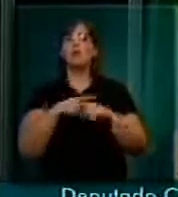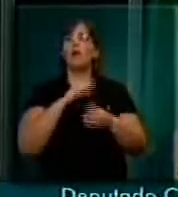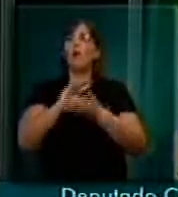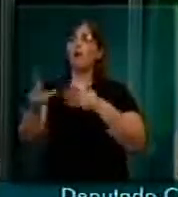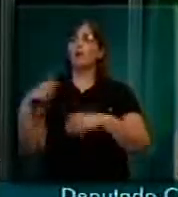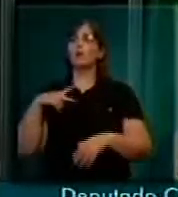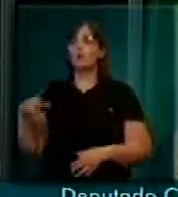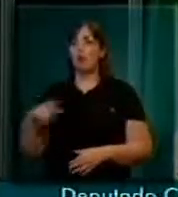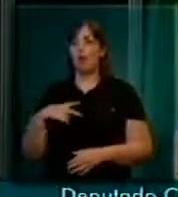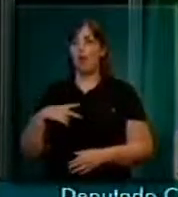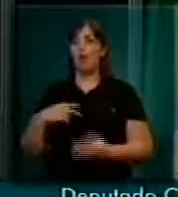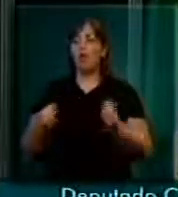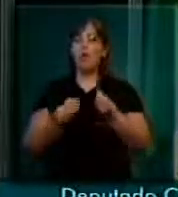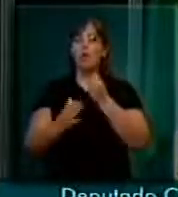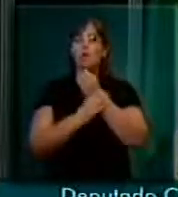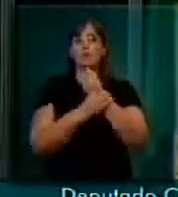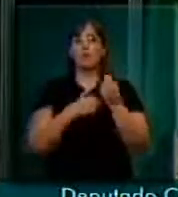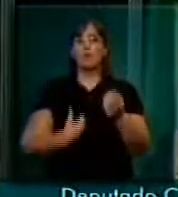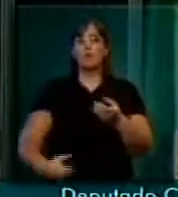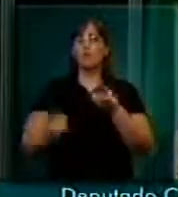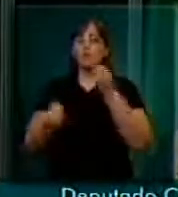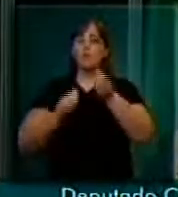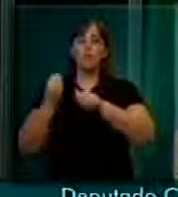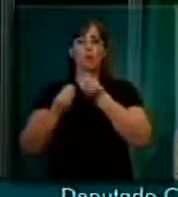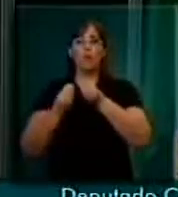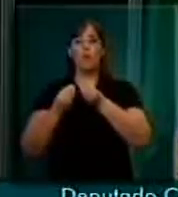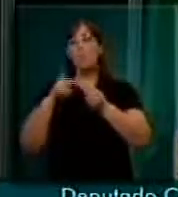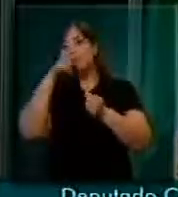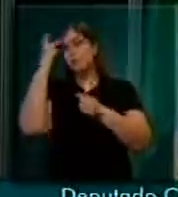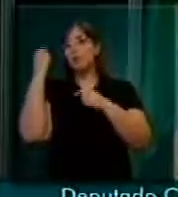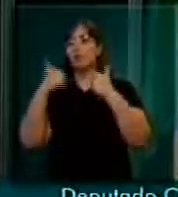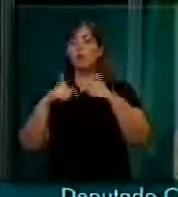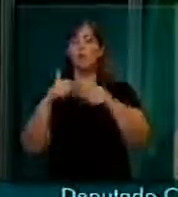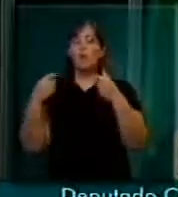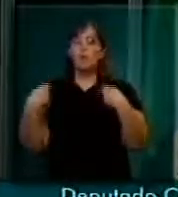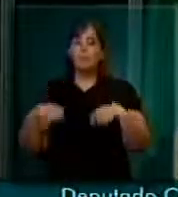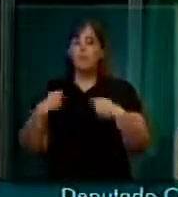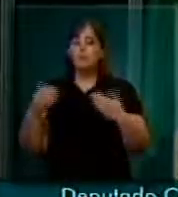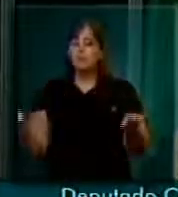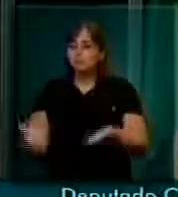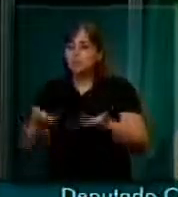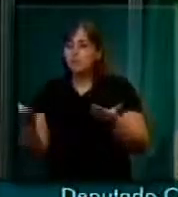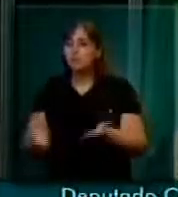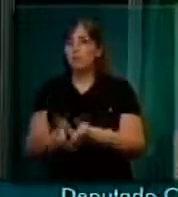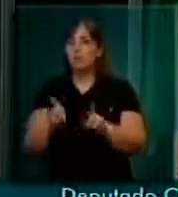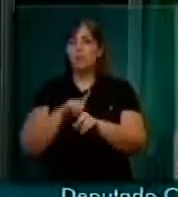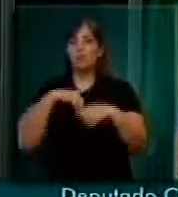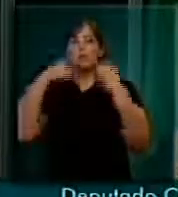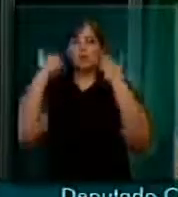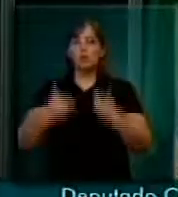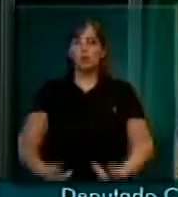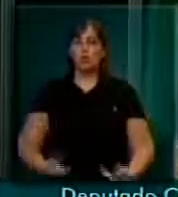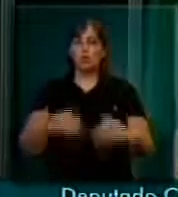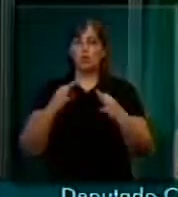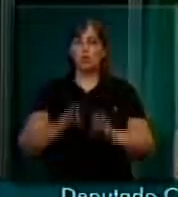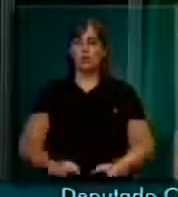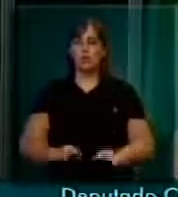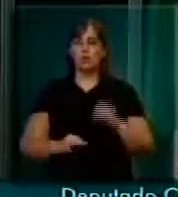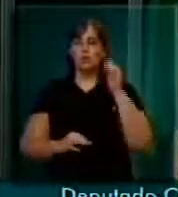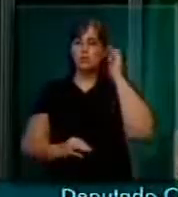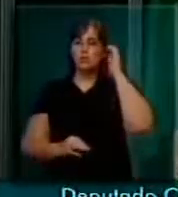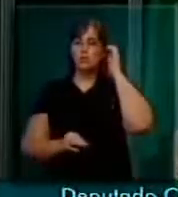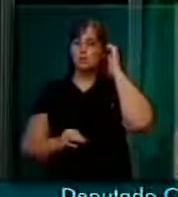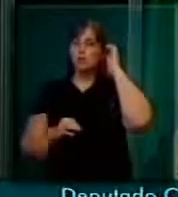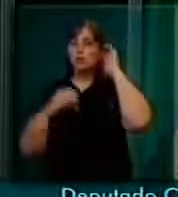Então, a segurança pública, o trabalhador de segurança pública precisa ser reconhecido, precisa ter dignidade. Não é possível